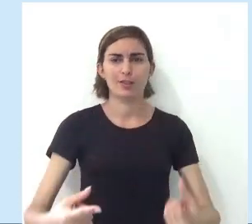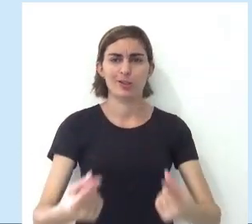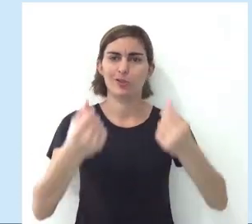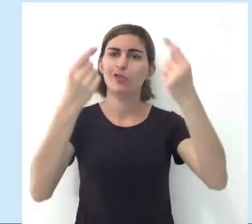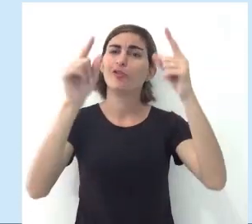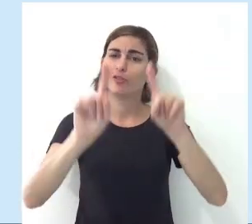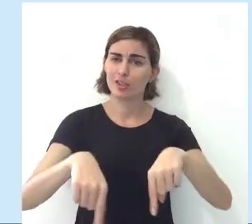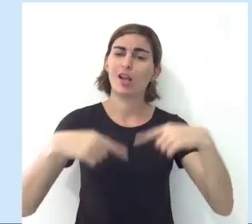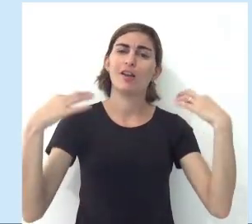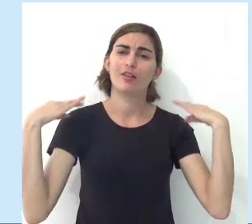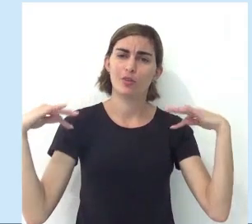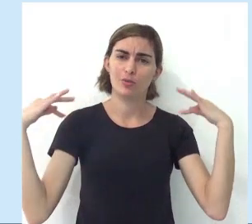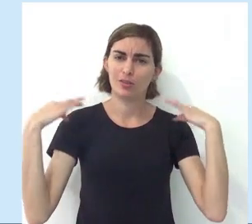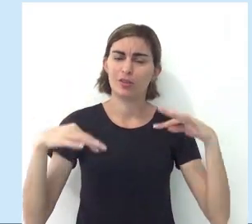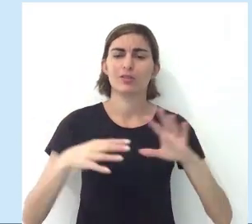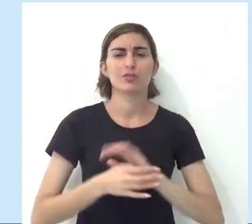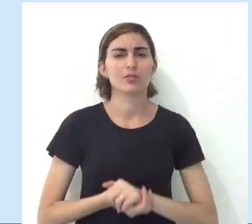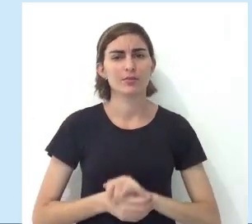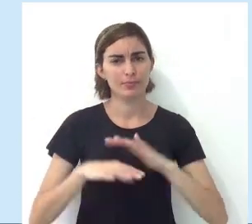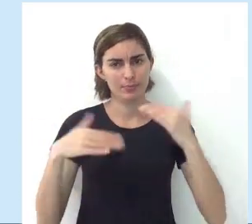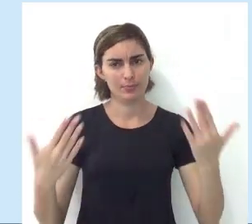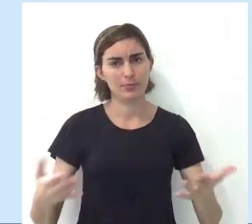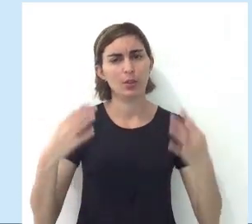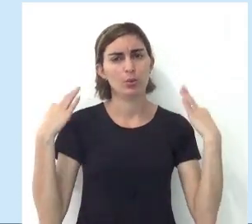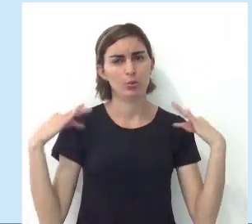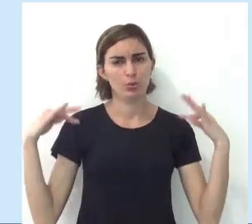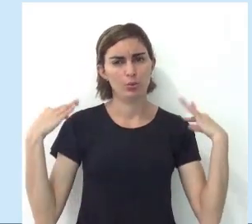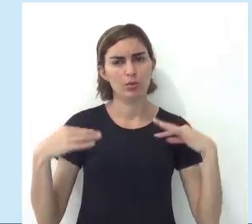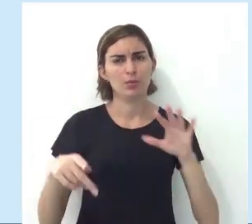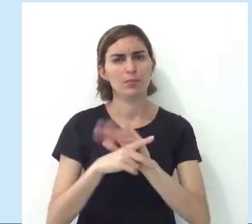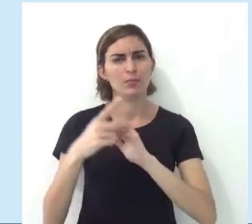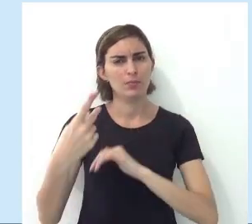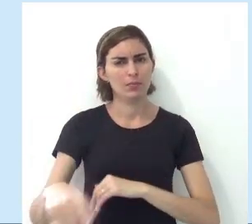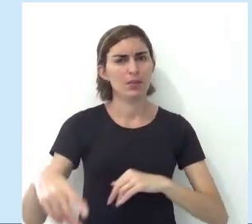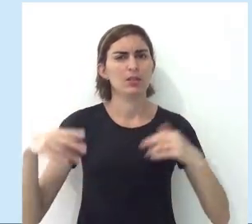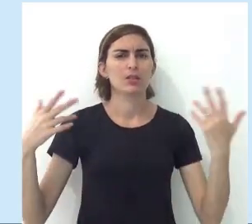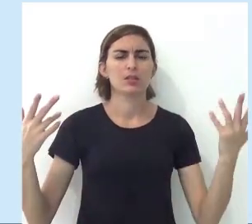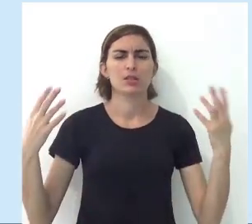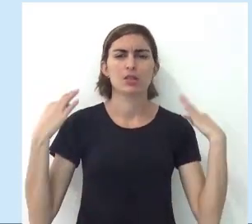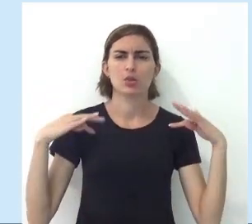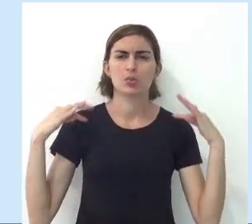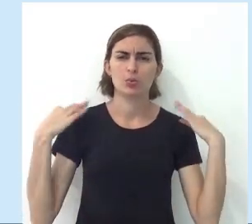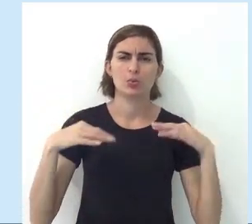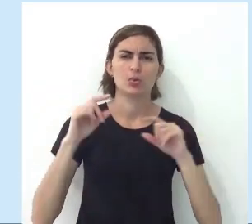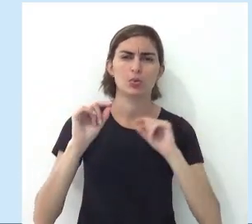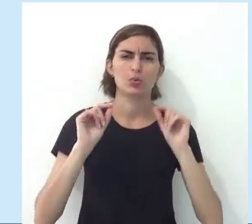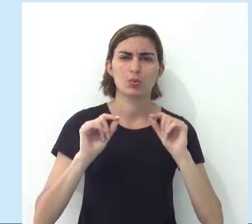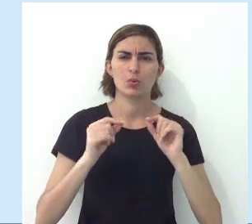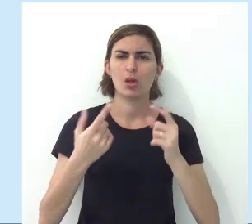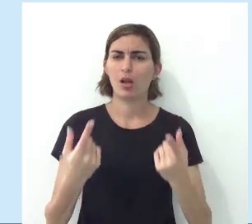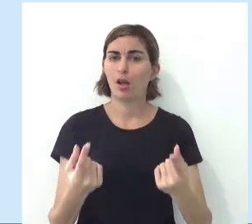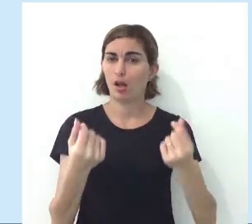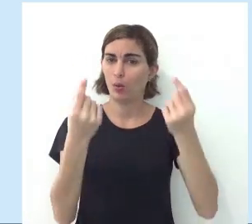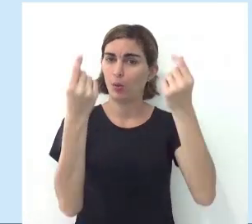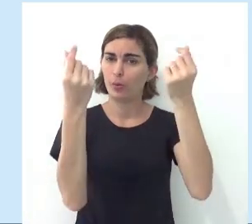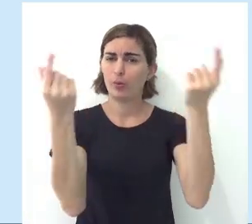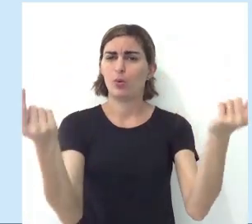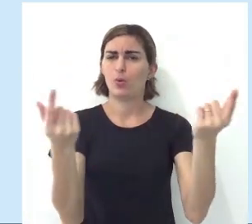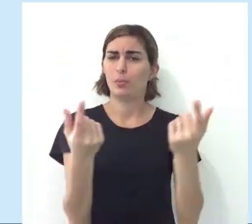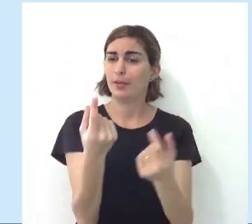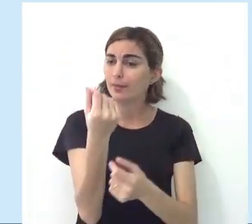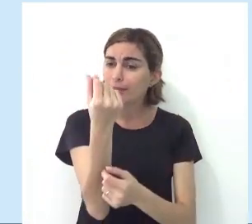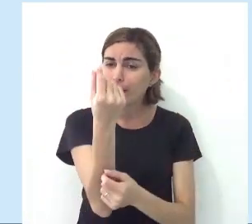está participando da economia, você também já é considerado turista, tá? Então, o turismo, ele está relacionado, quando a gente vai falar de turismo, a gente está relacionado à questão